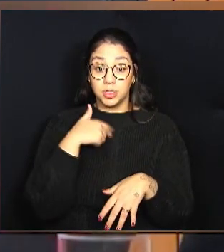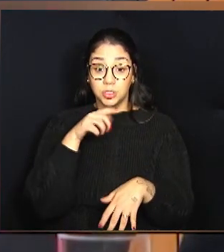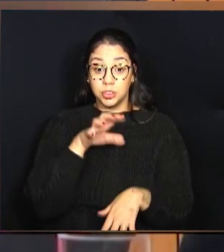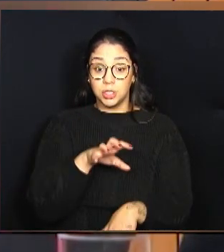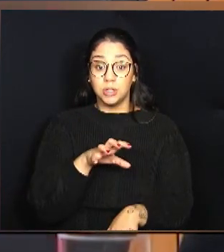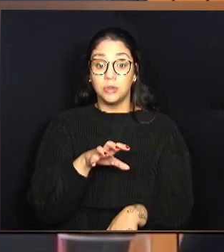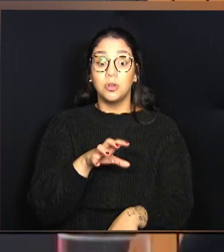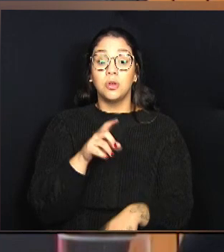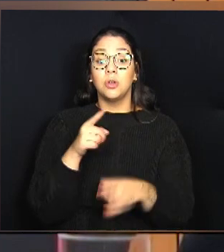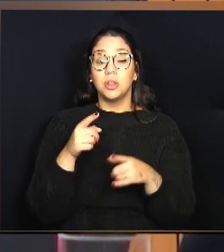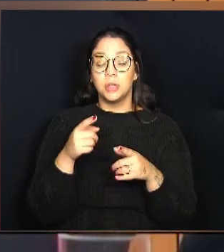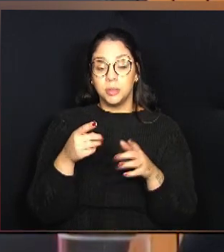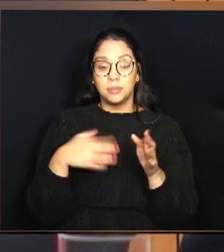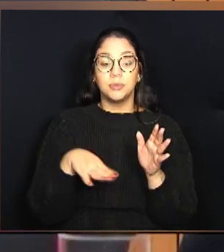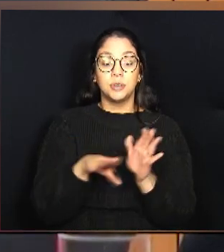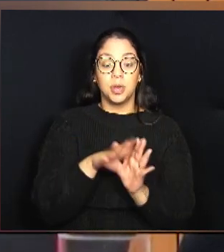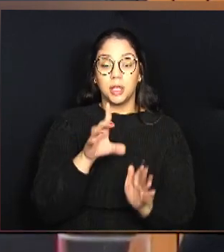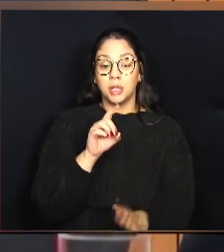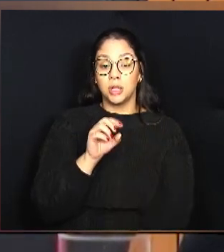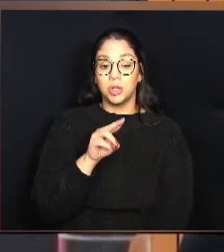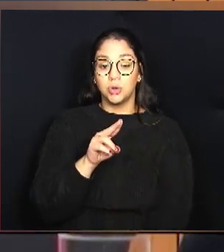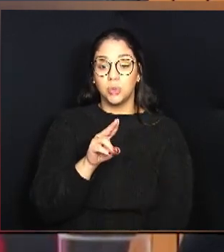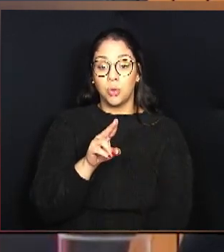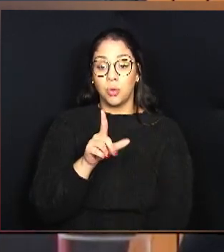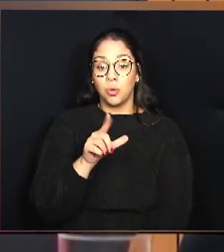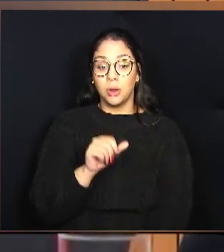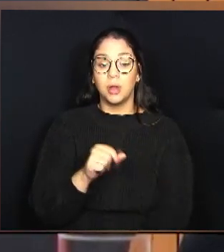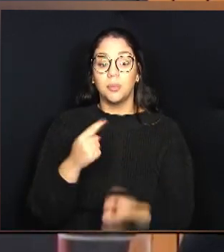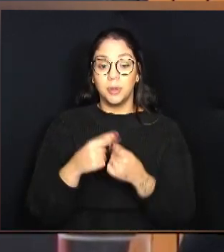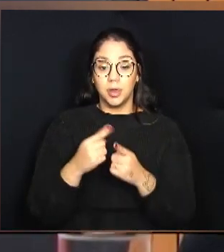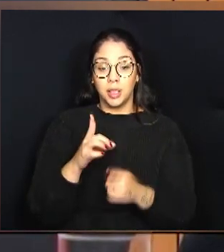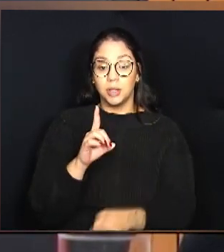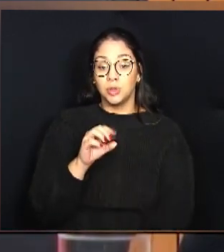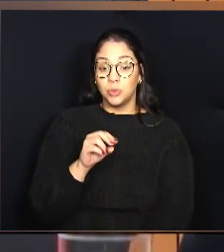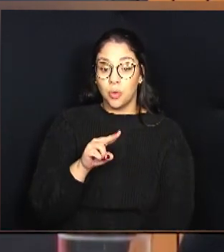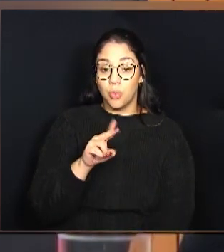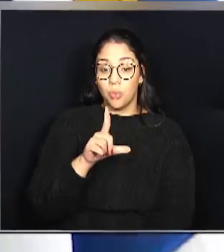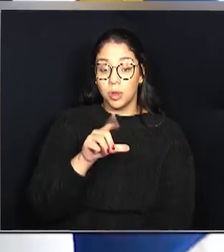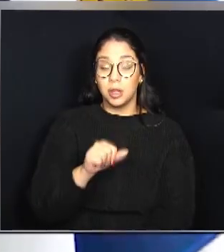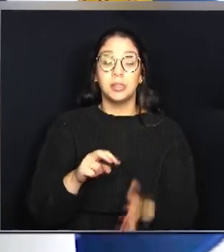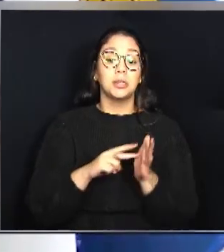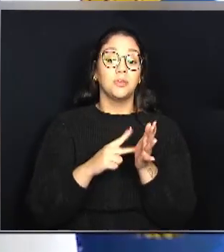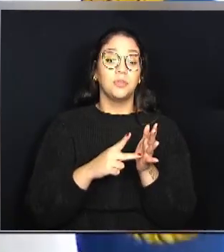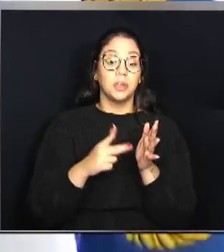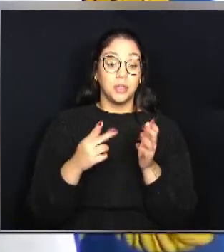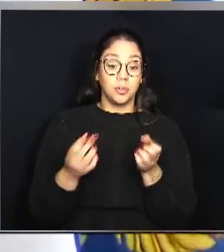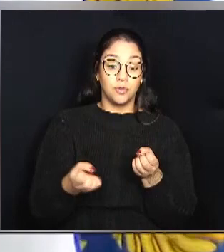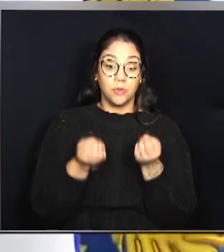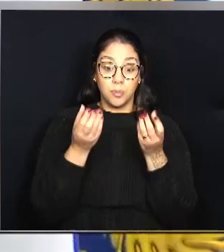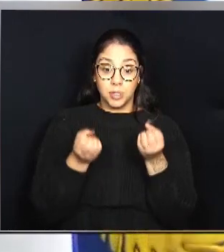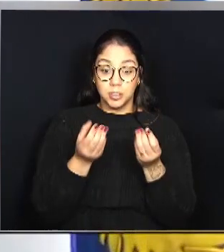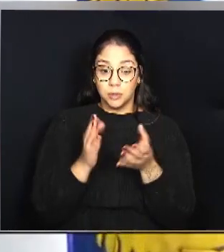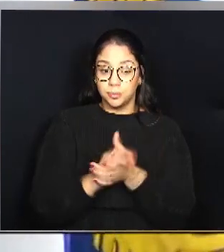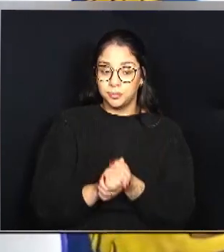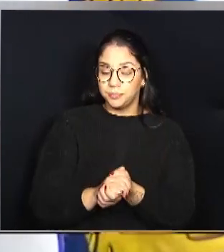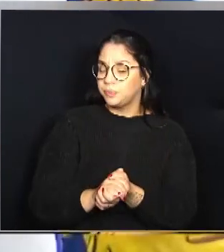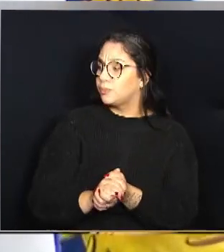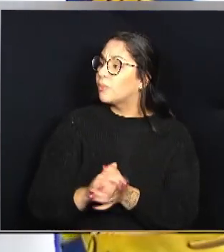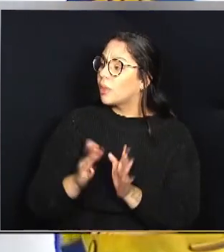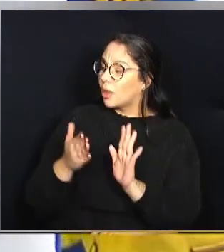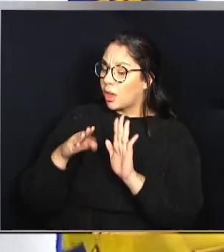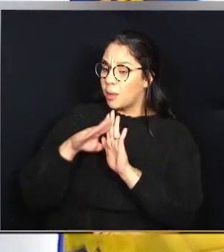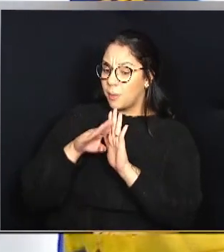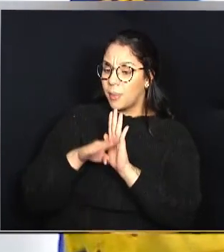postinho funciona dessa maneira. Quando uma doula chega, porque doula também é informação. A pauta dos direitos das mulheres